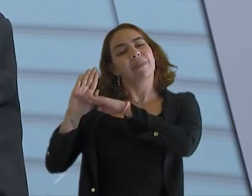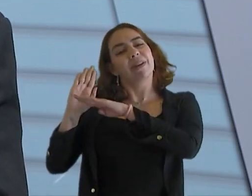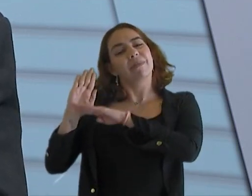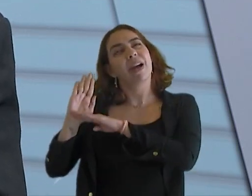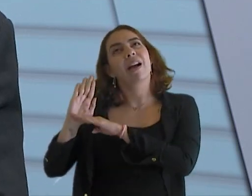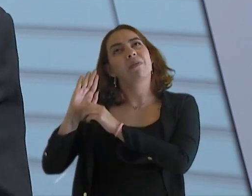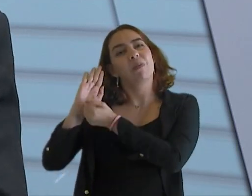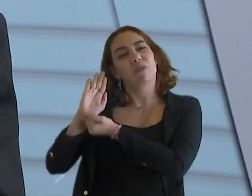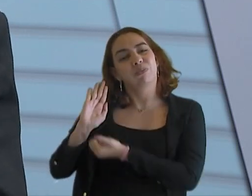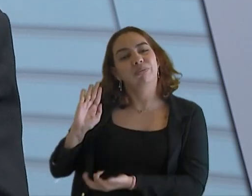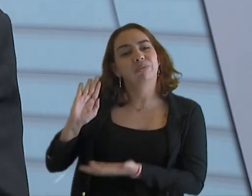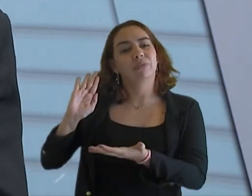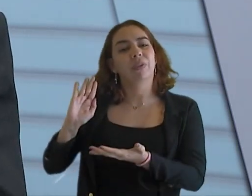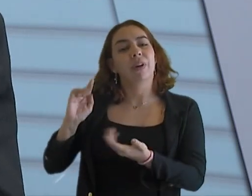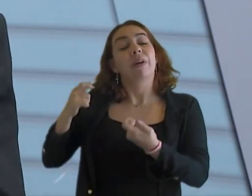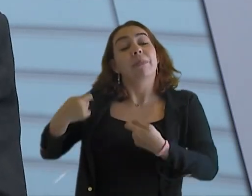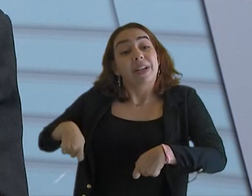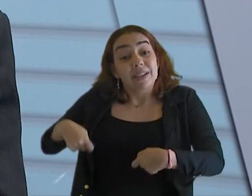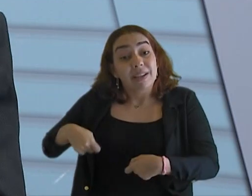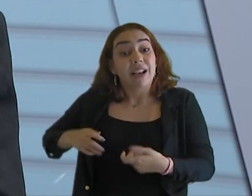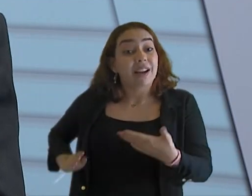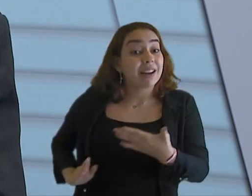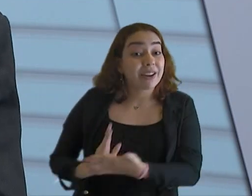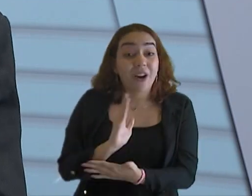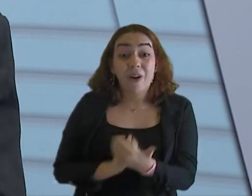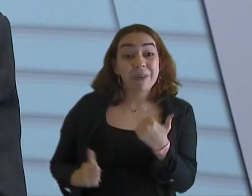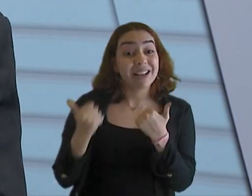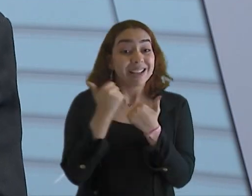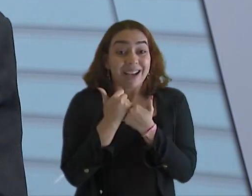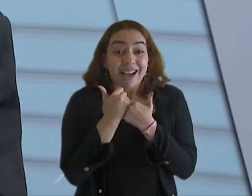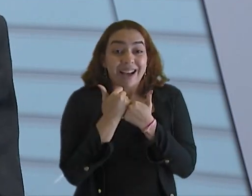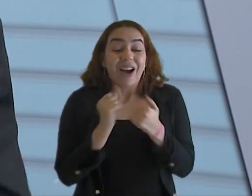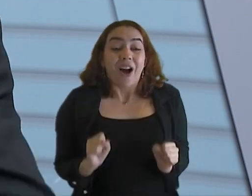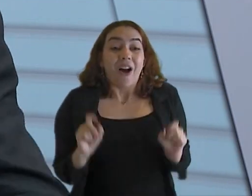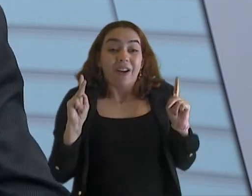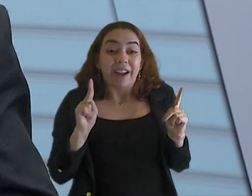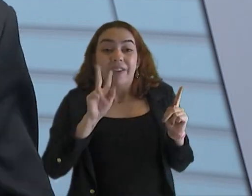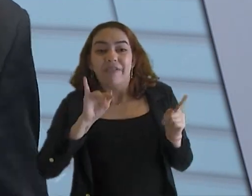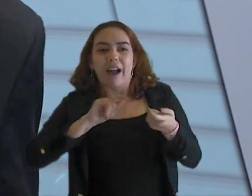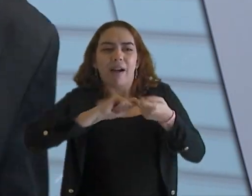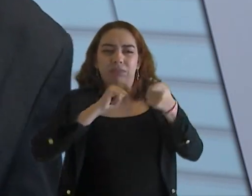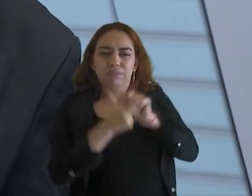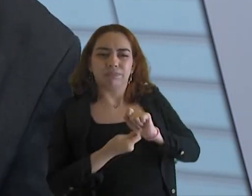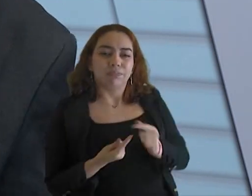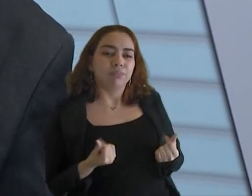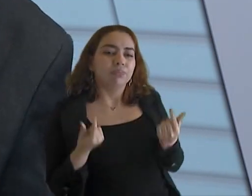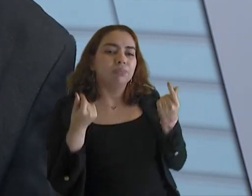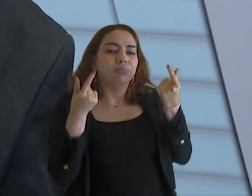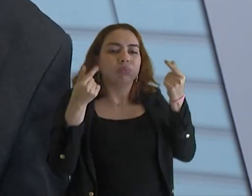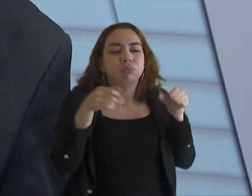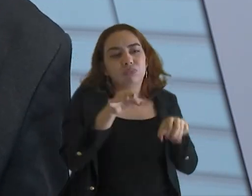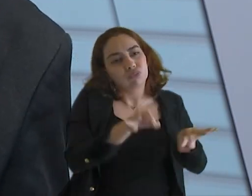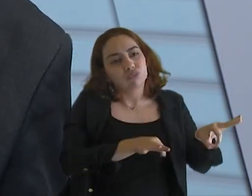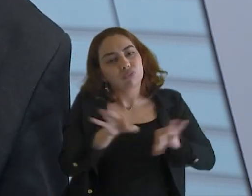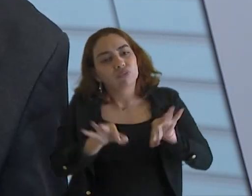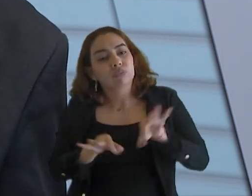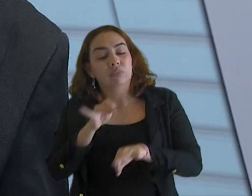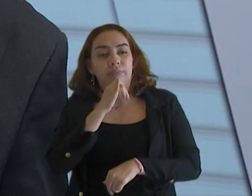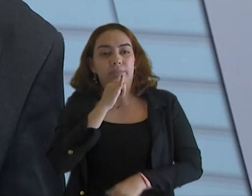verbo em verba, porque ele não vai fazer nada. Aí fica só o lero e não... Quer dizer, o prefeito, por exemplo,